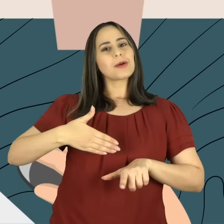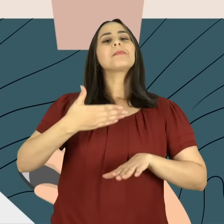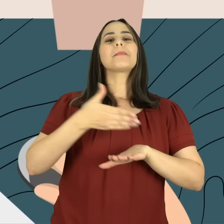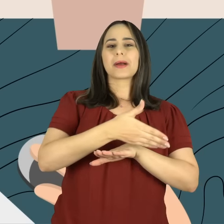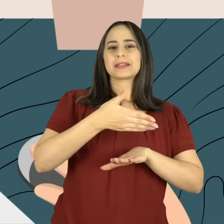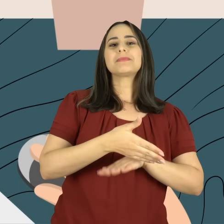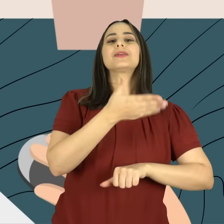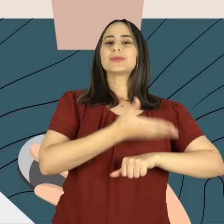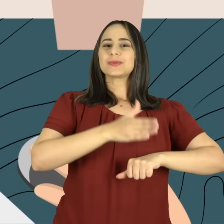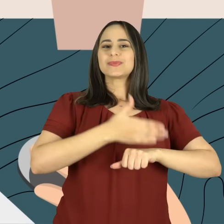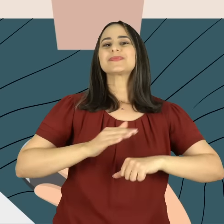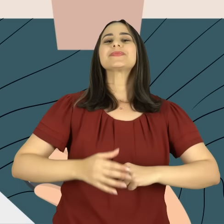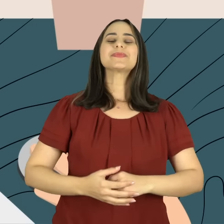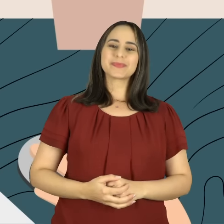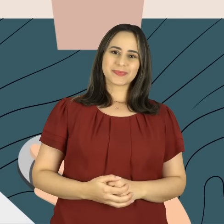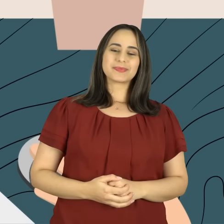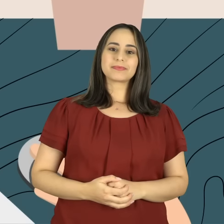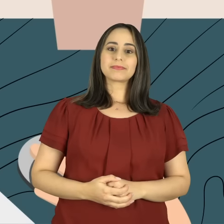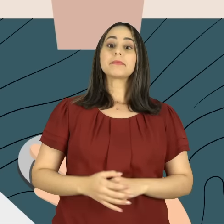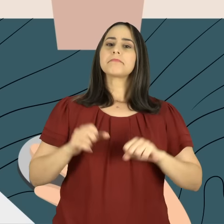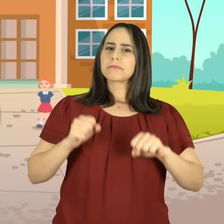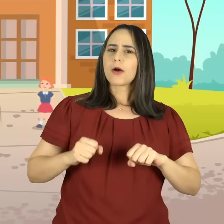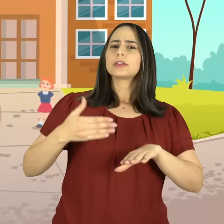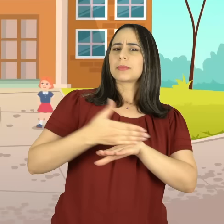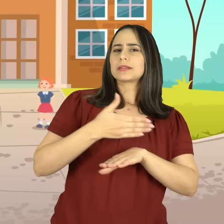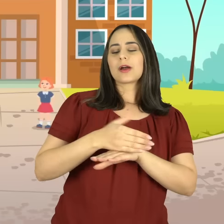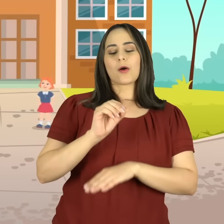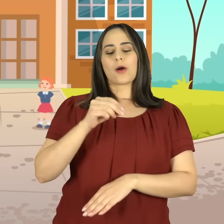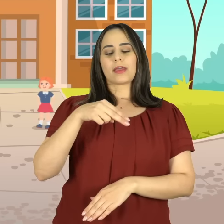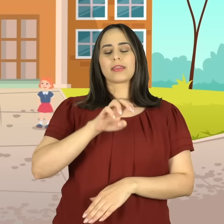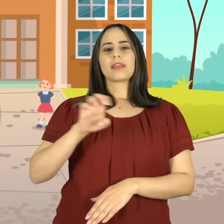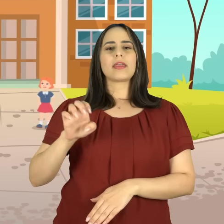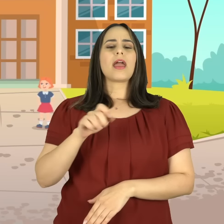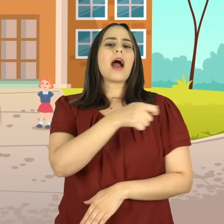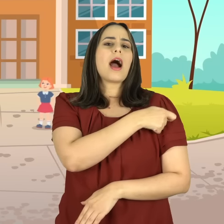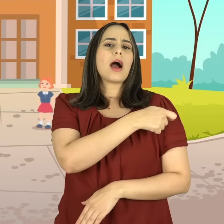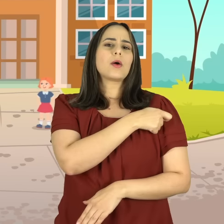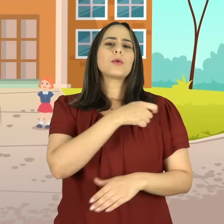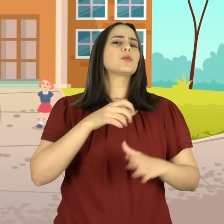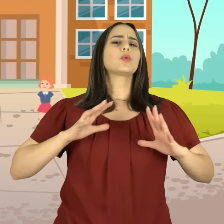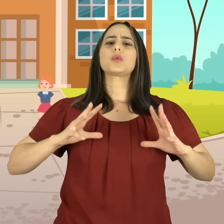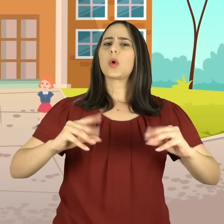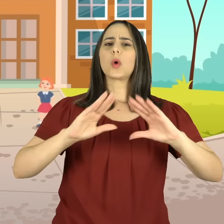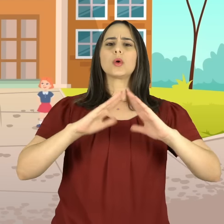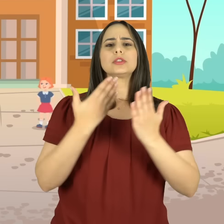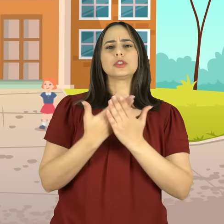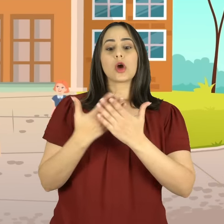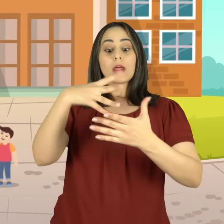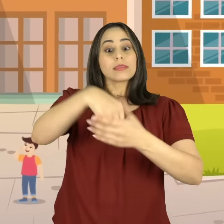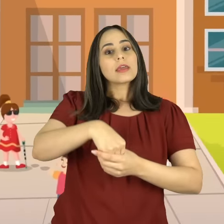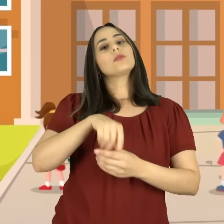certificado pela participação nesta capacitação. Poderão participar da ONE estudantes de todos os